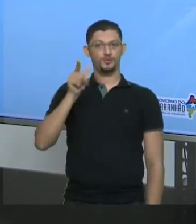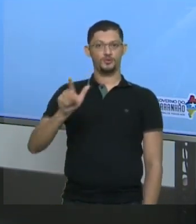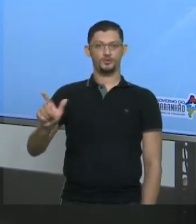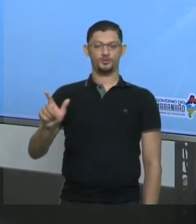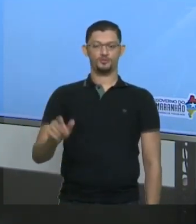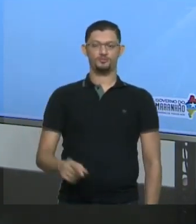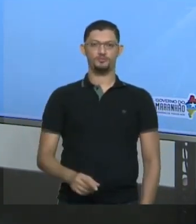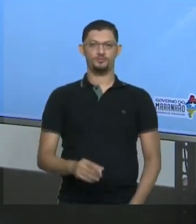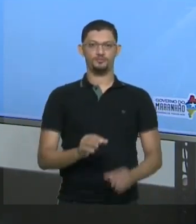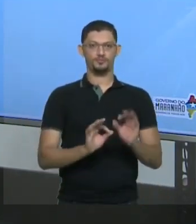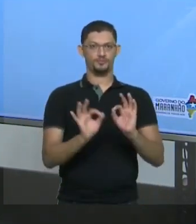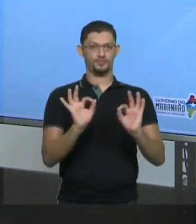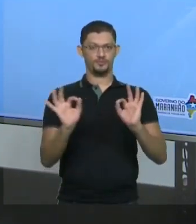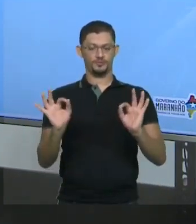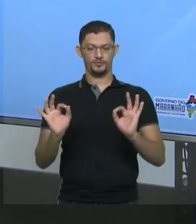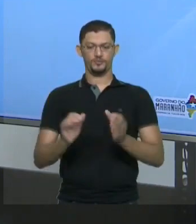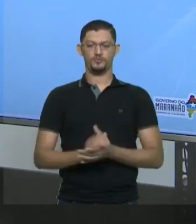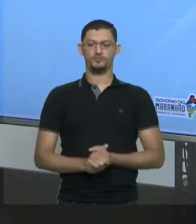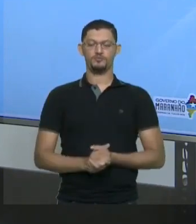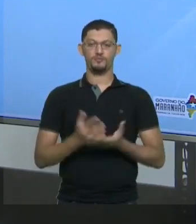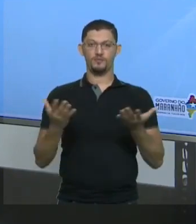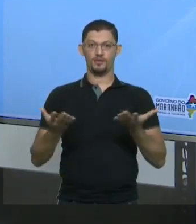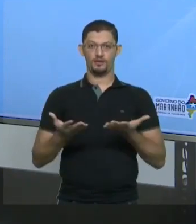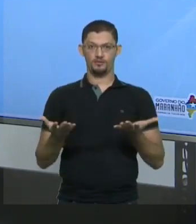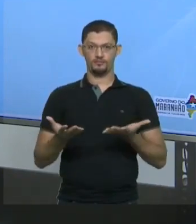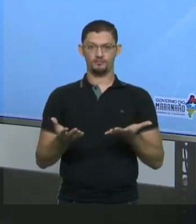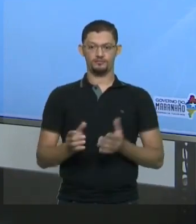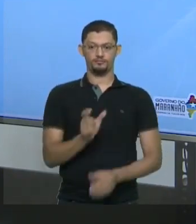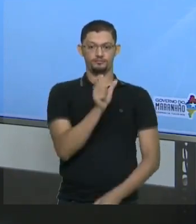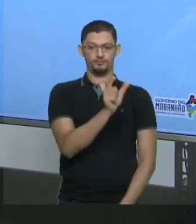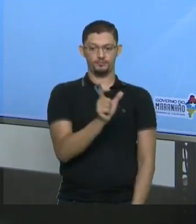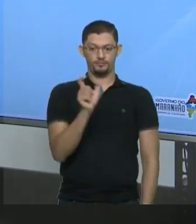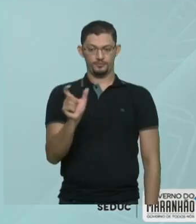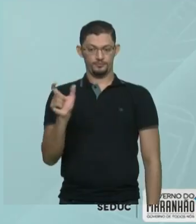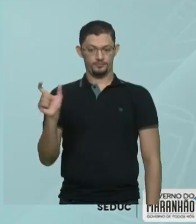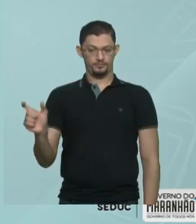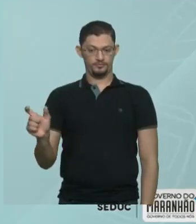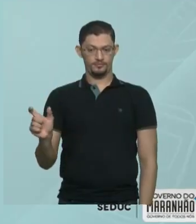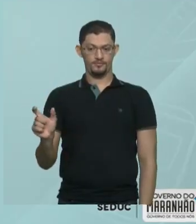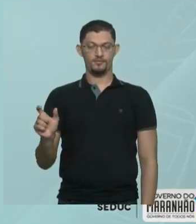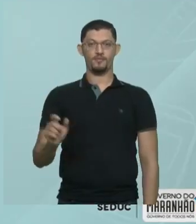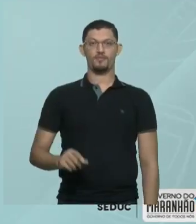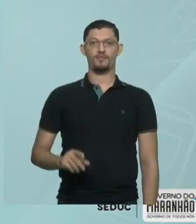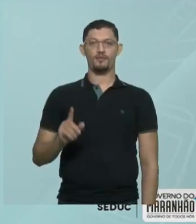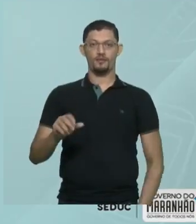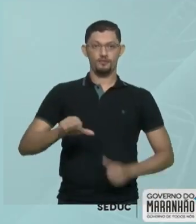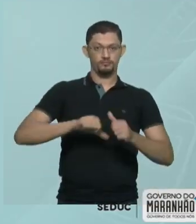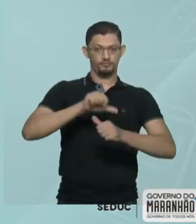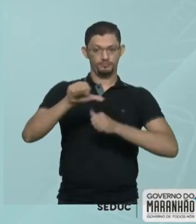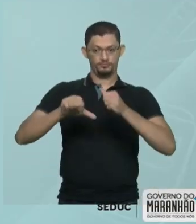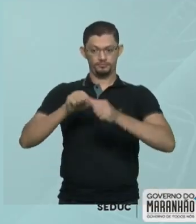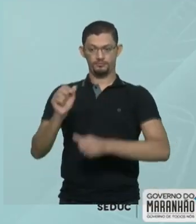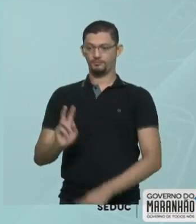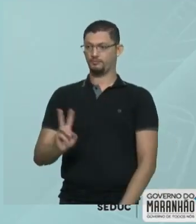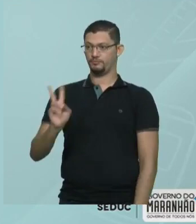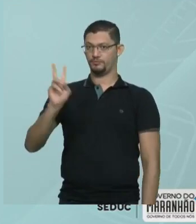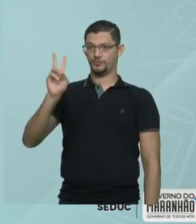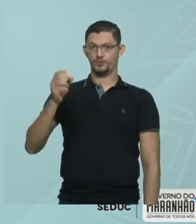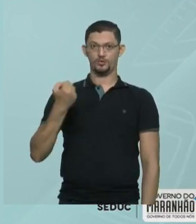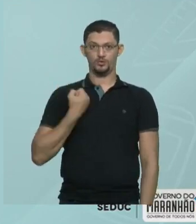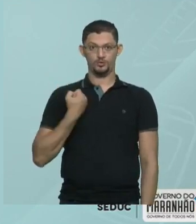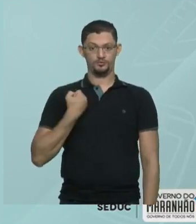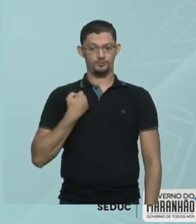Ordens e classes. Como eu estou falando que a posição muda o valor do algarismo,